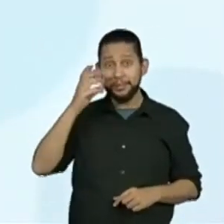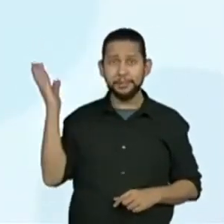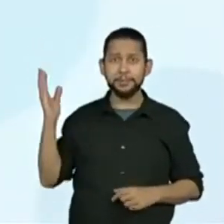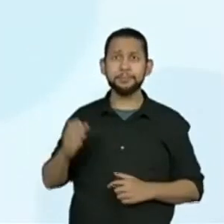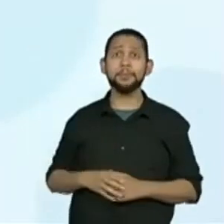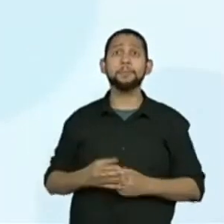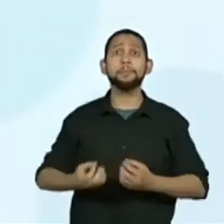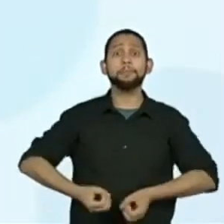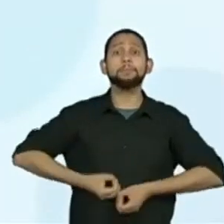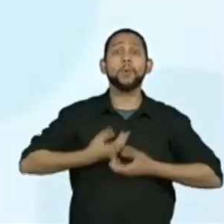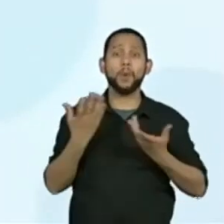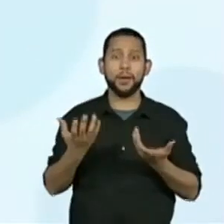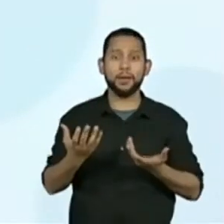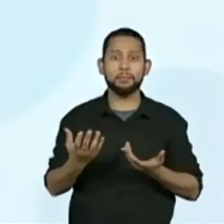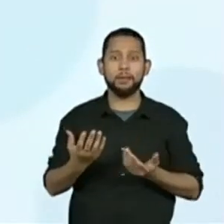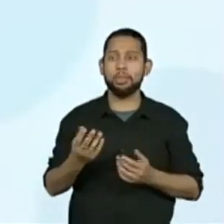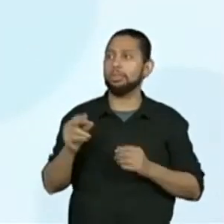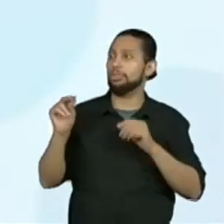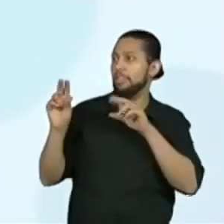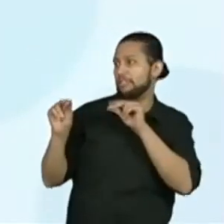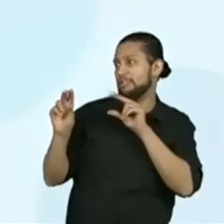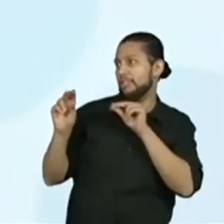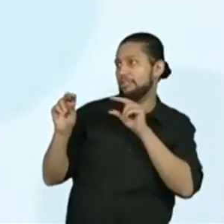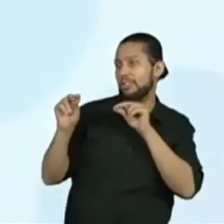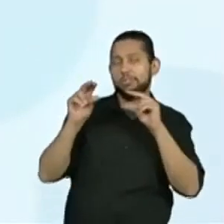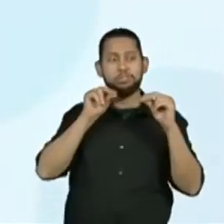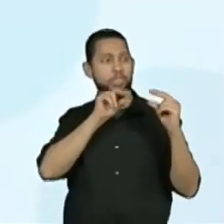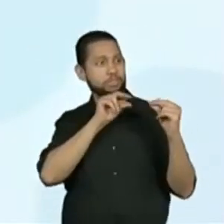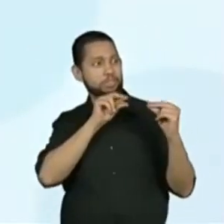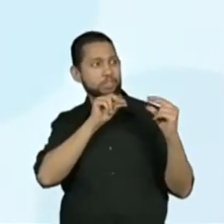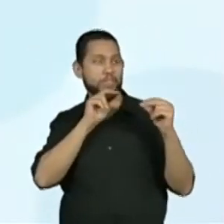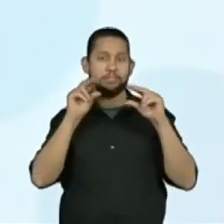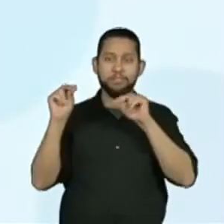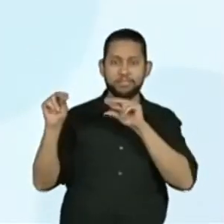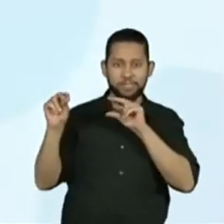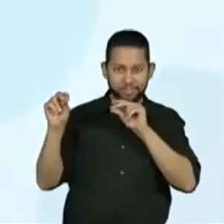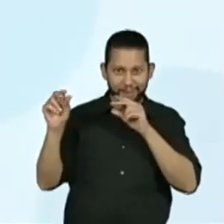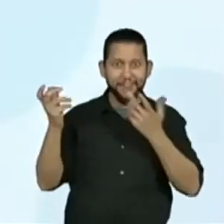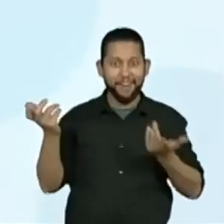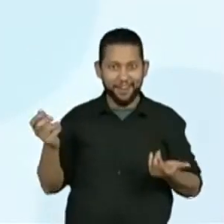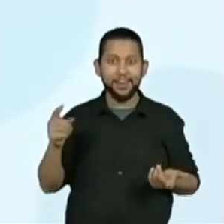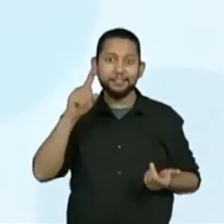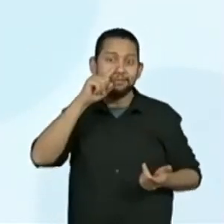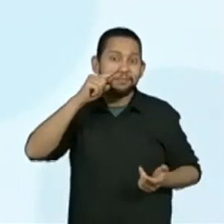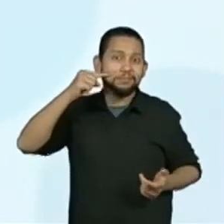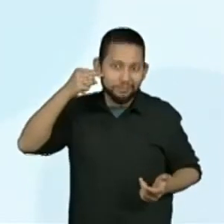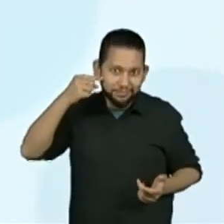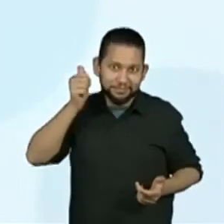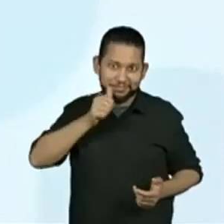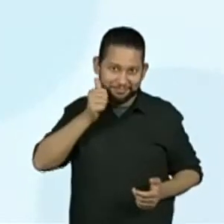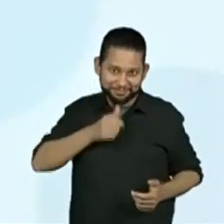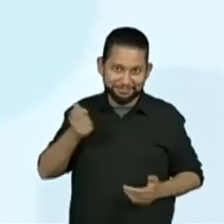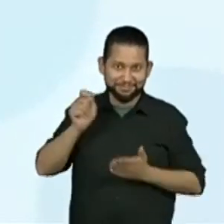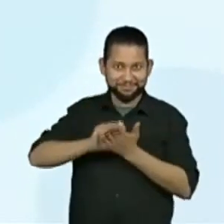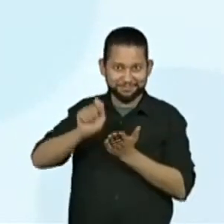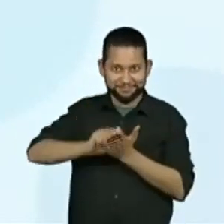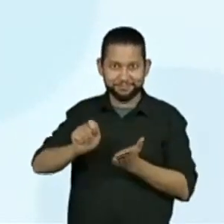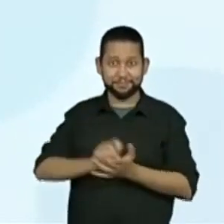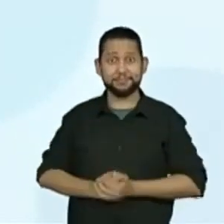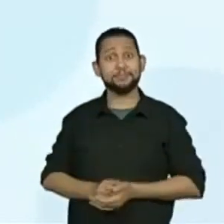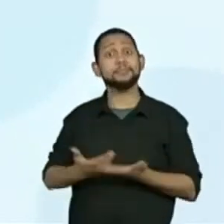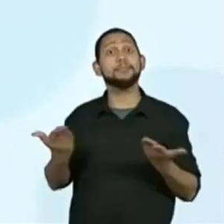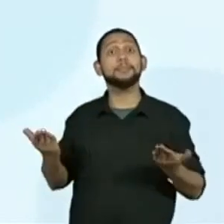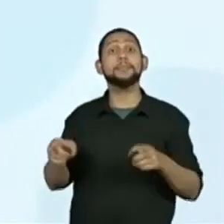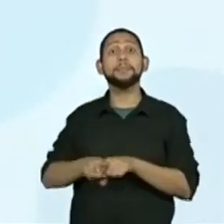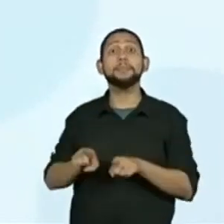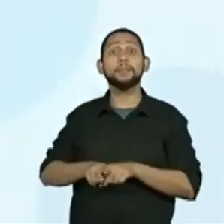poema A Língua do Nhen, da Cecília Meireles. E, para completar, leitura das biografias dos